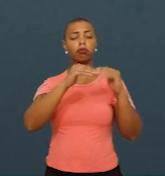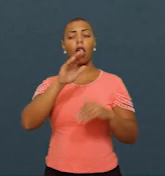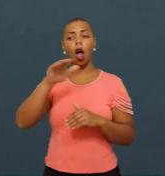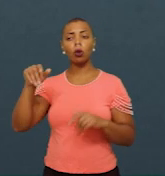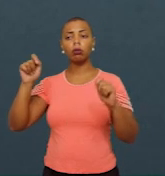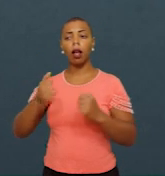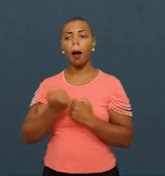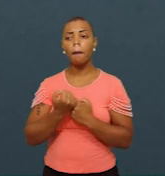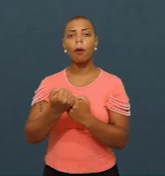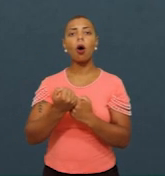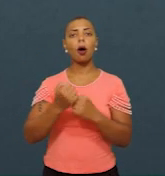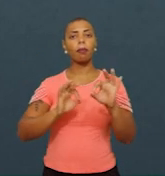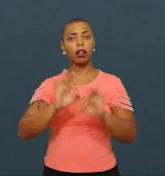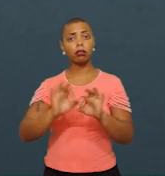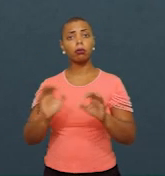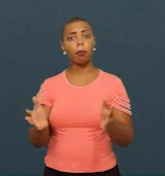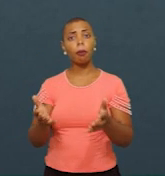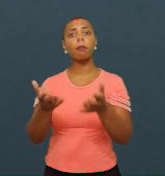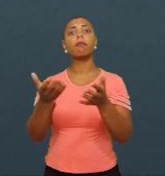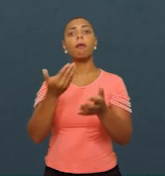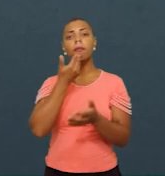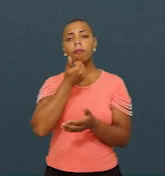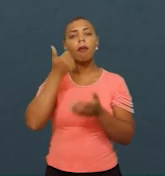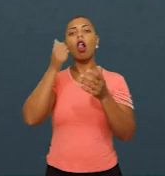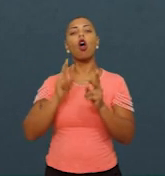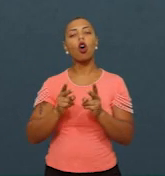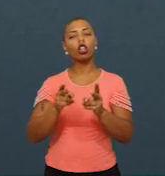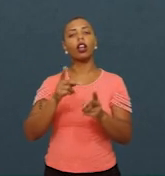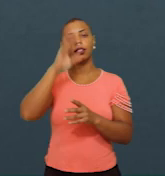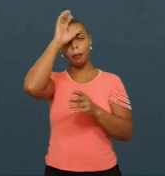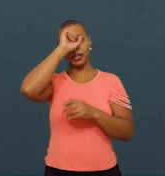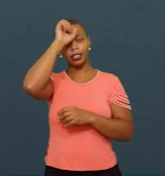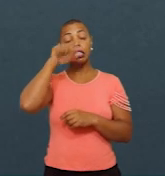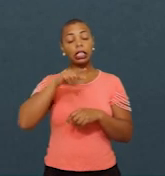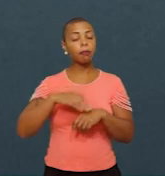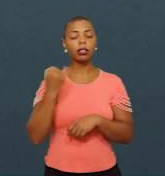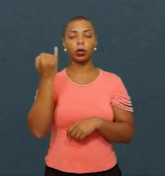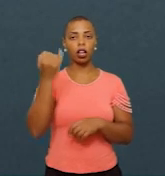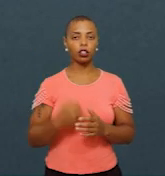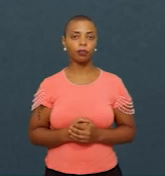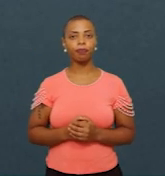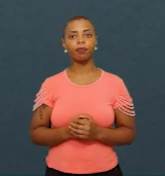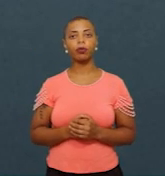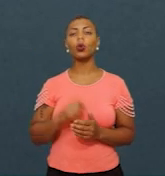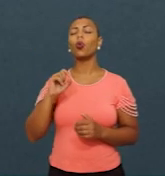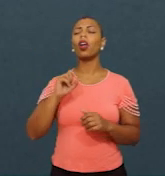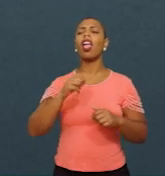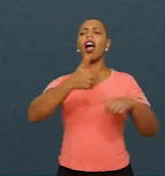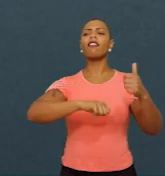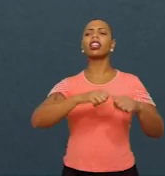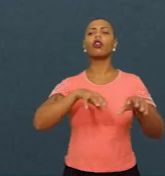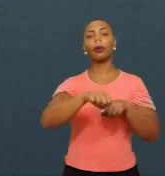planejamento e contribuir para uma melhoria contínua dessa aprendizagem. Isso é fundamental. O que são avaliações formativas?